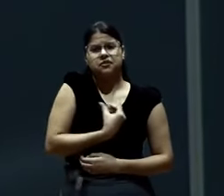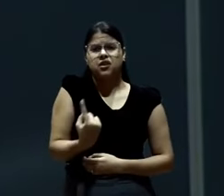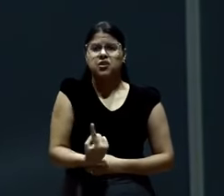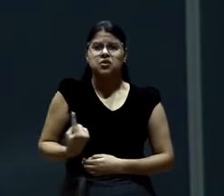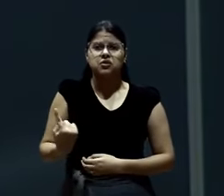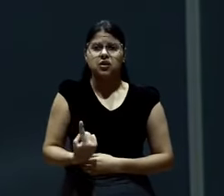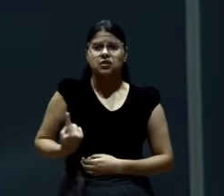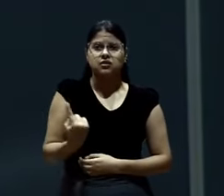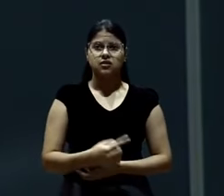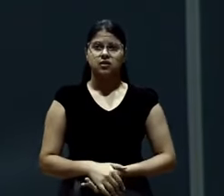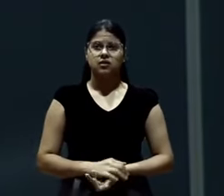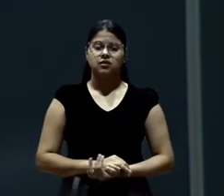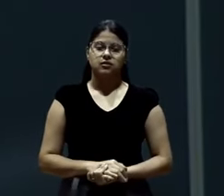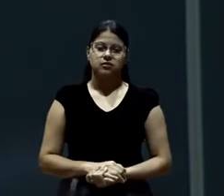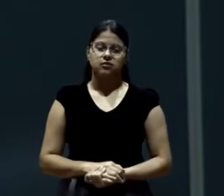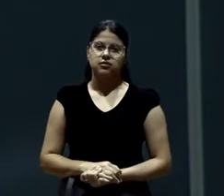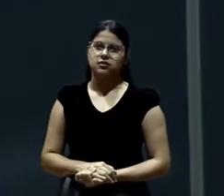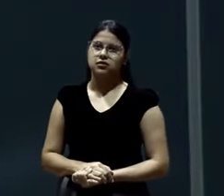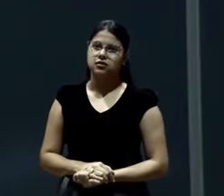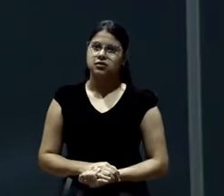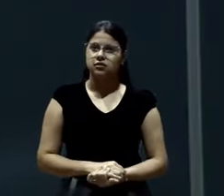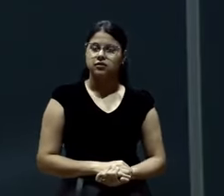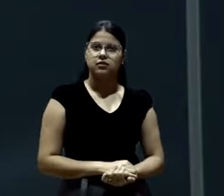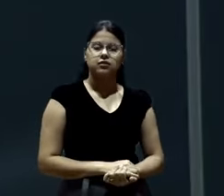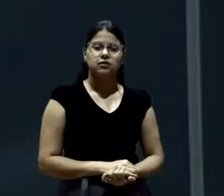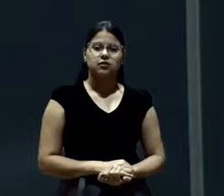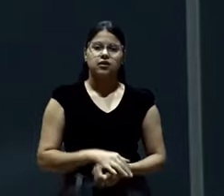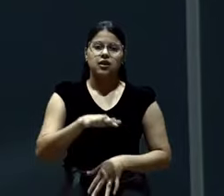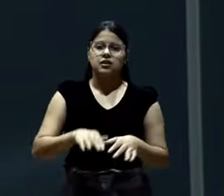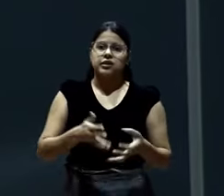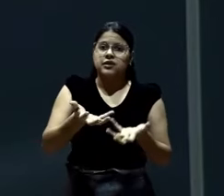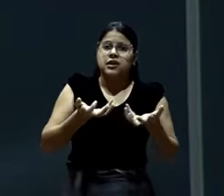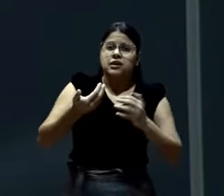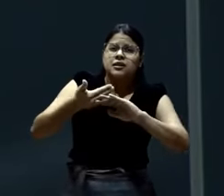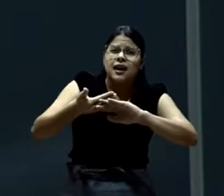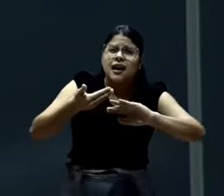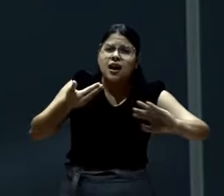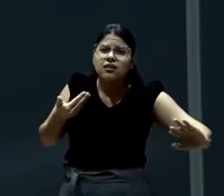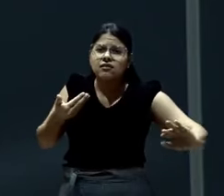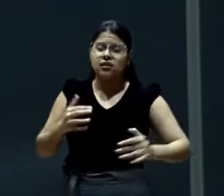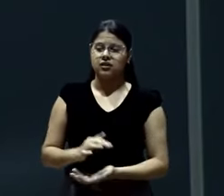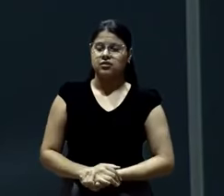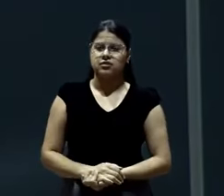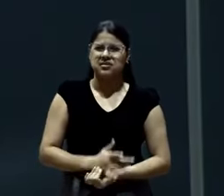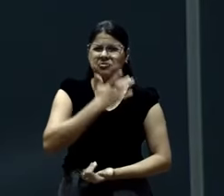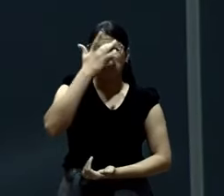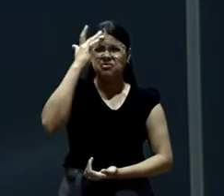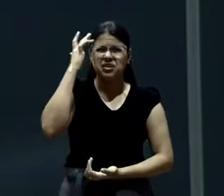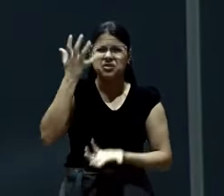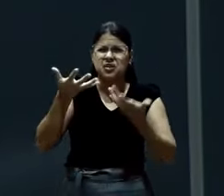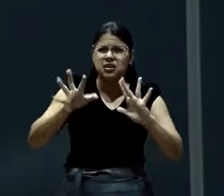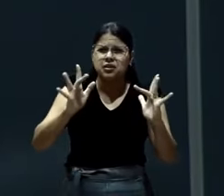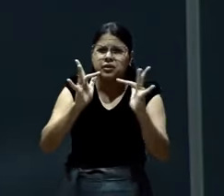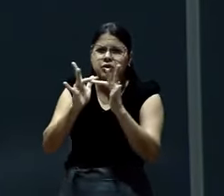Até parece que nós não gostamos de gente. Quem não gosta de gente, não vai para o céu. Porque o céu